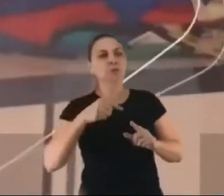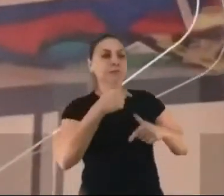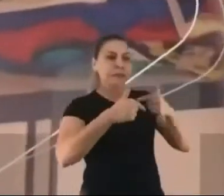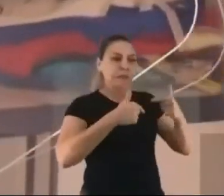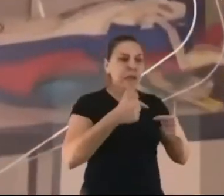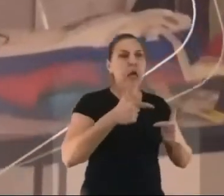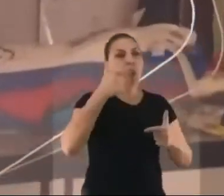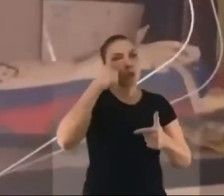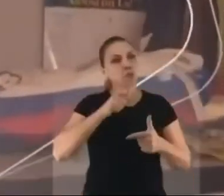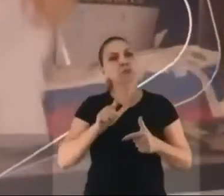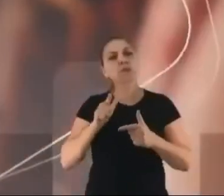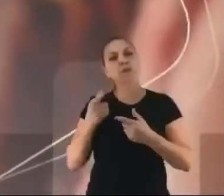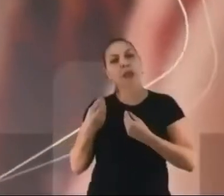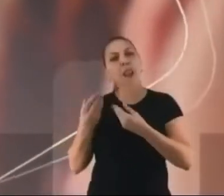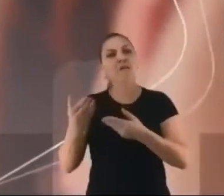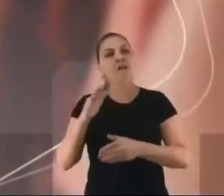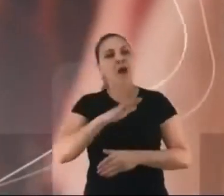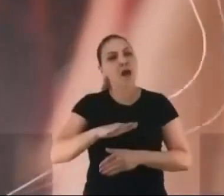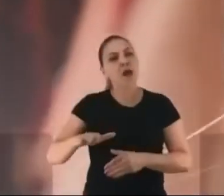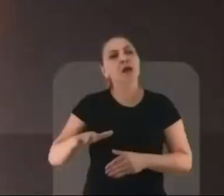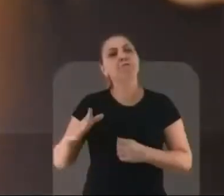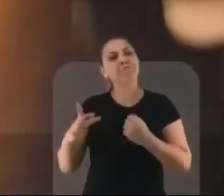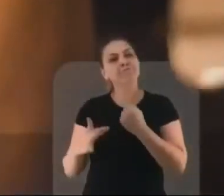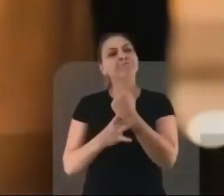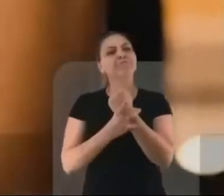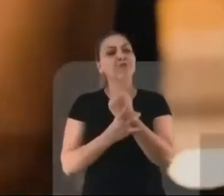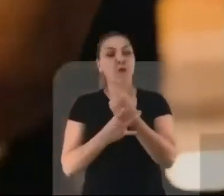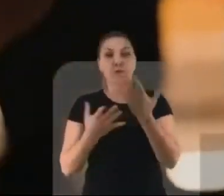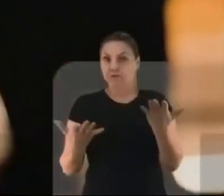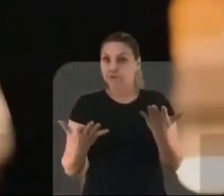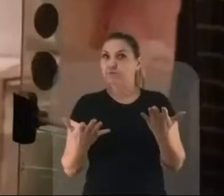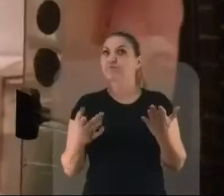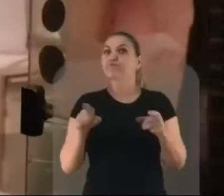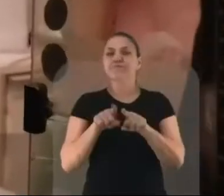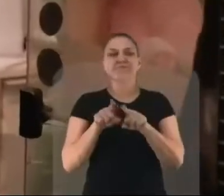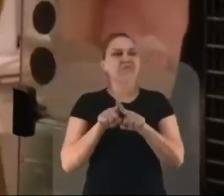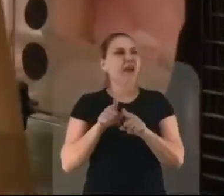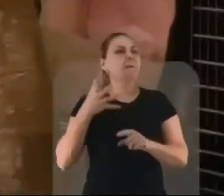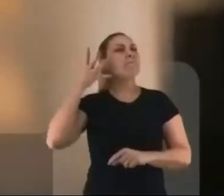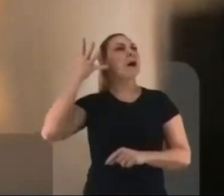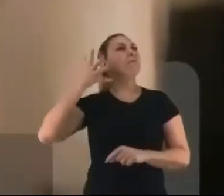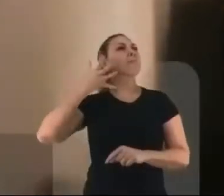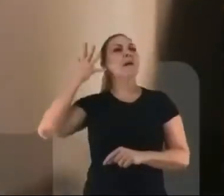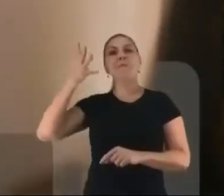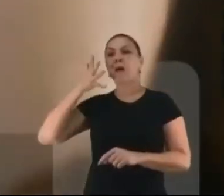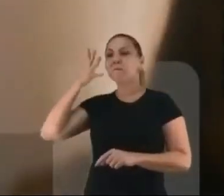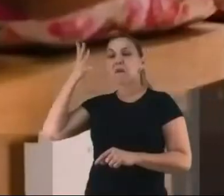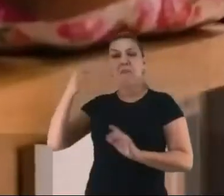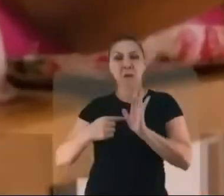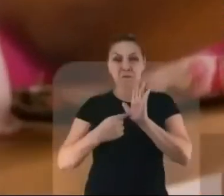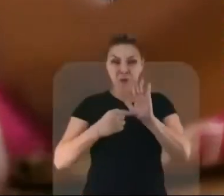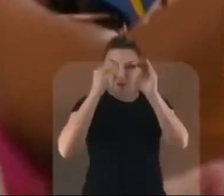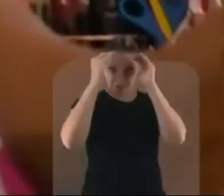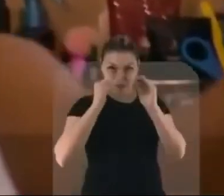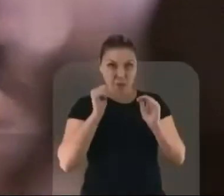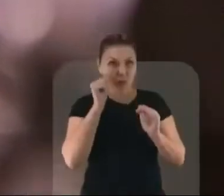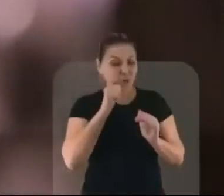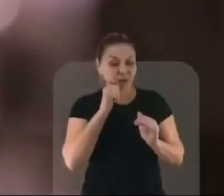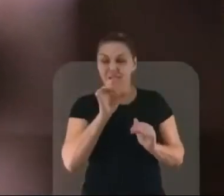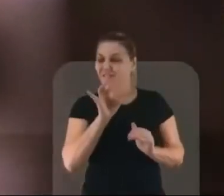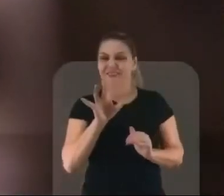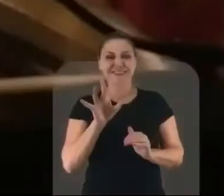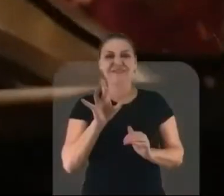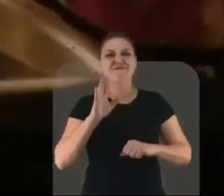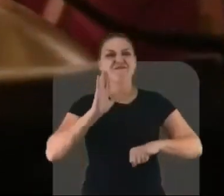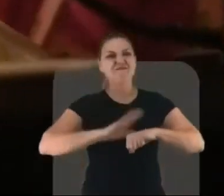mães possam completar sua jornada de trabalho com segurança. Não é com discurso que o Jair demonstra respeito